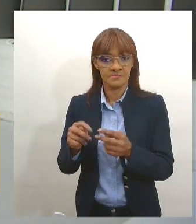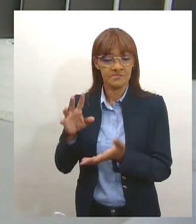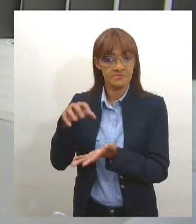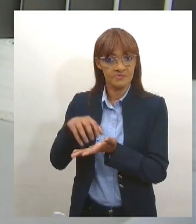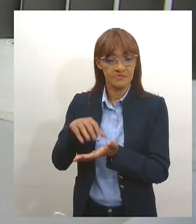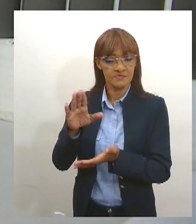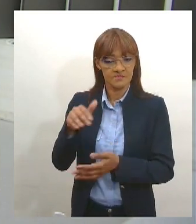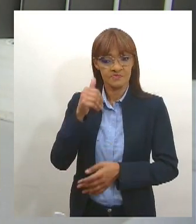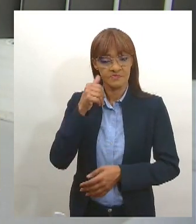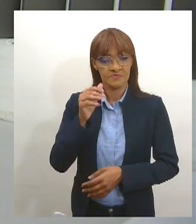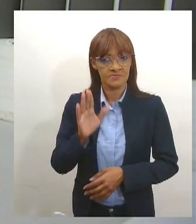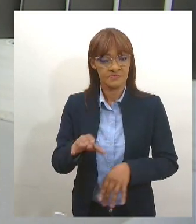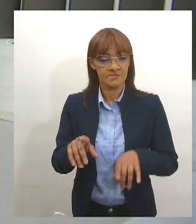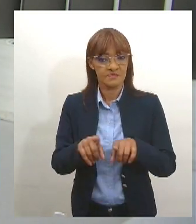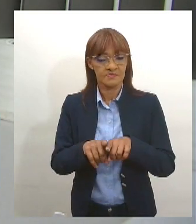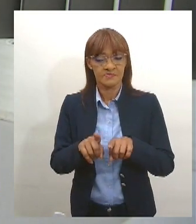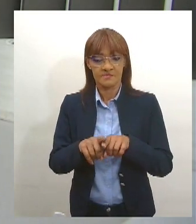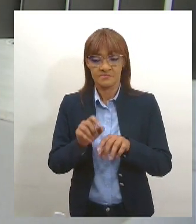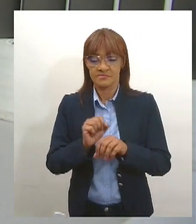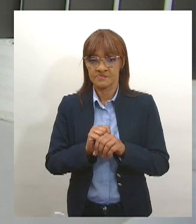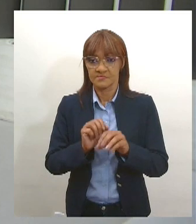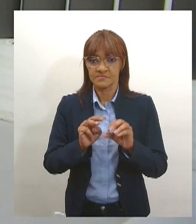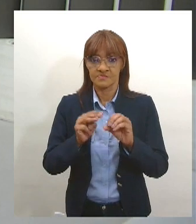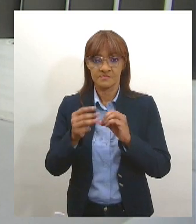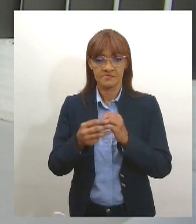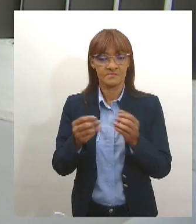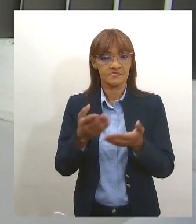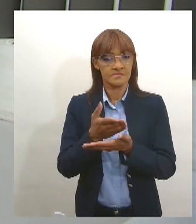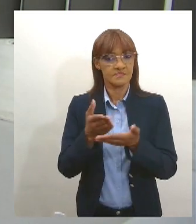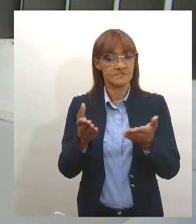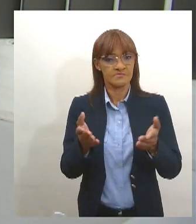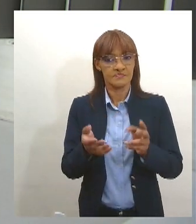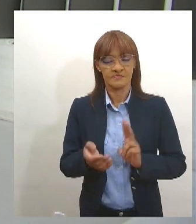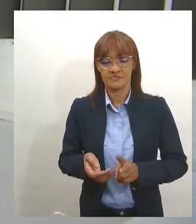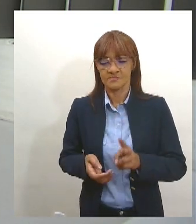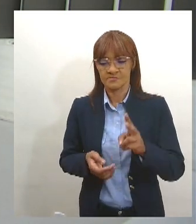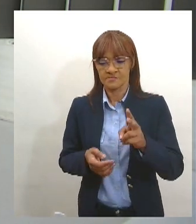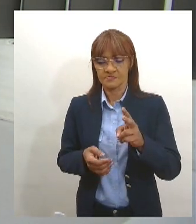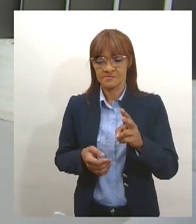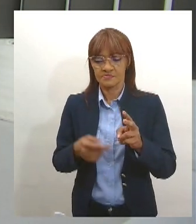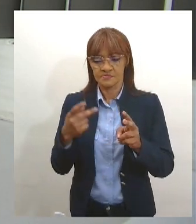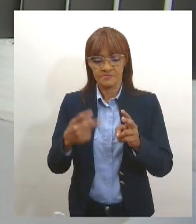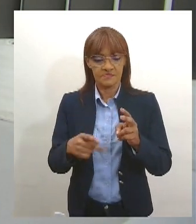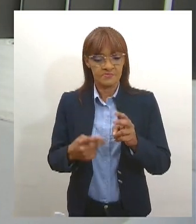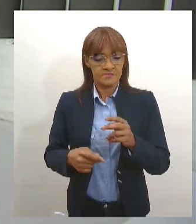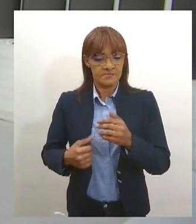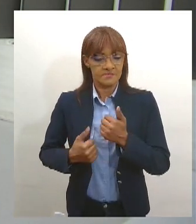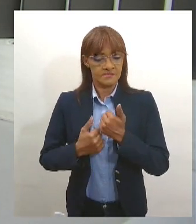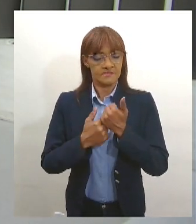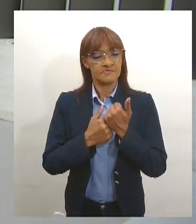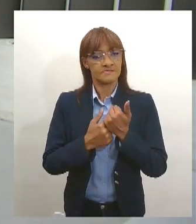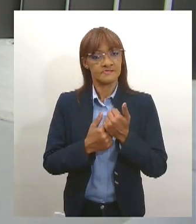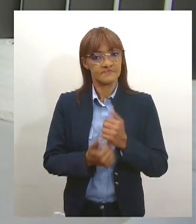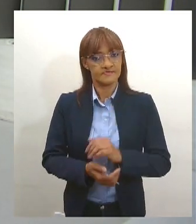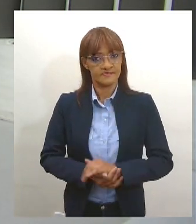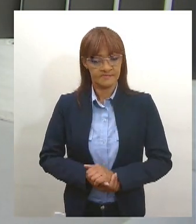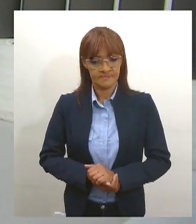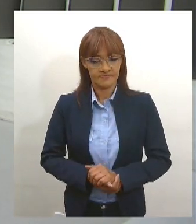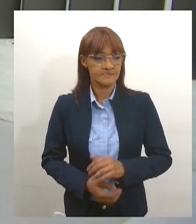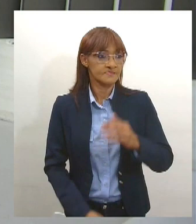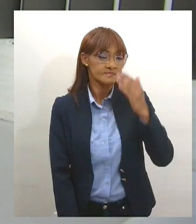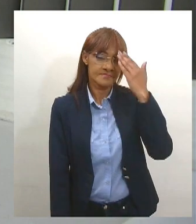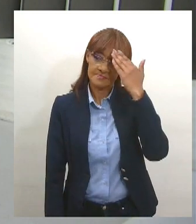Alese, e que vocês contem sempre com esse espaço para divulgação dos eventos. A gente que agradece, estamos à